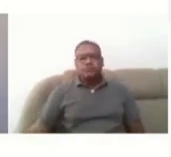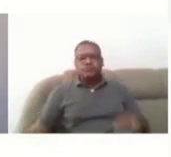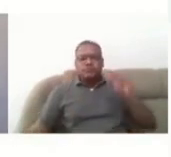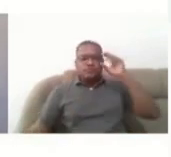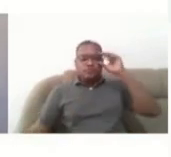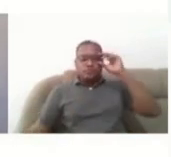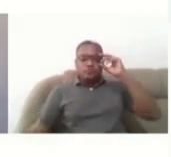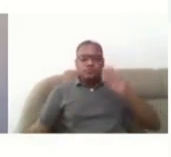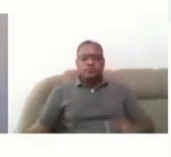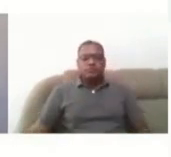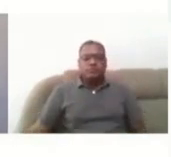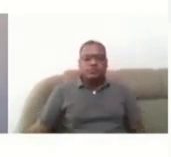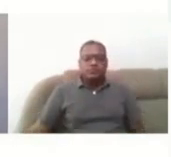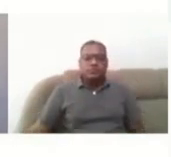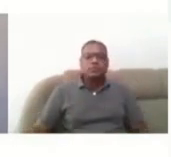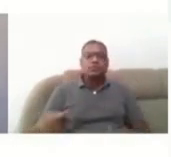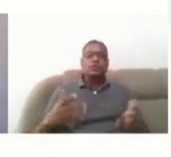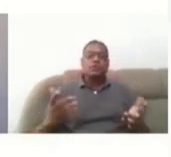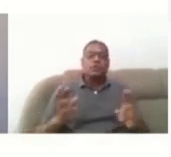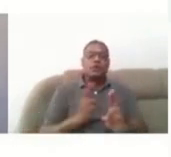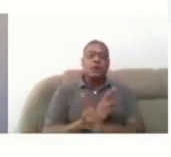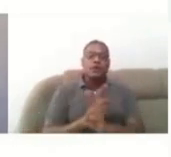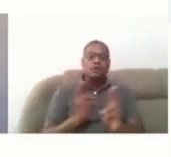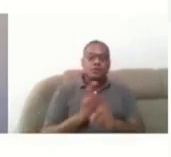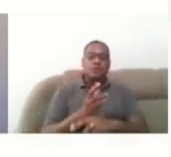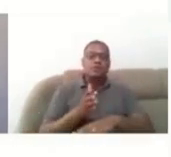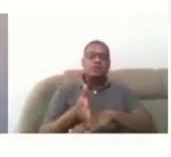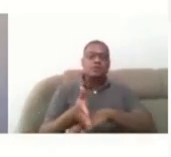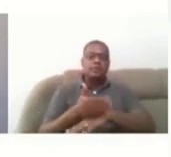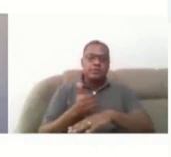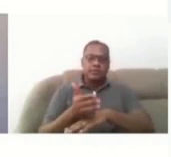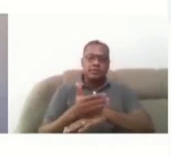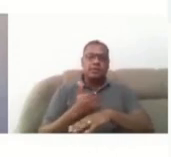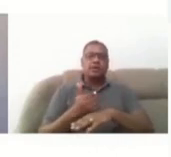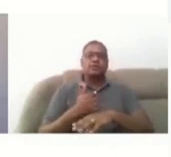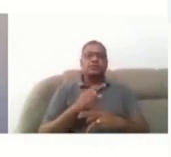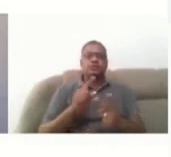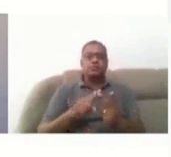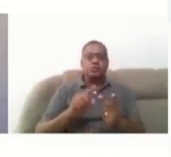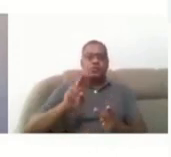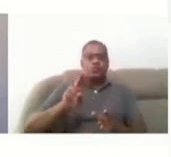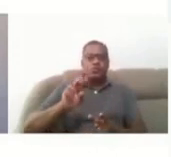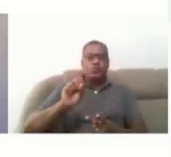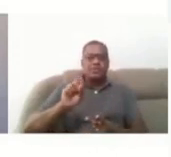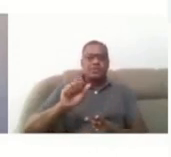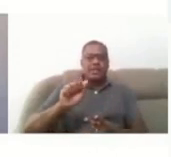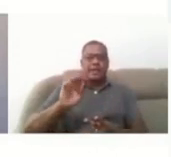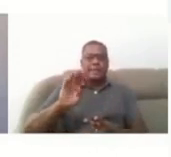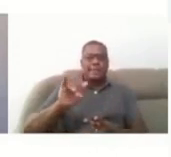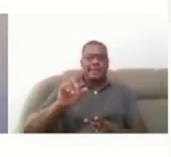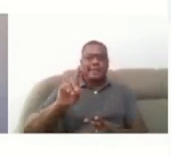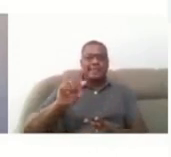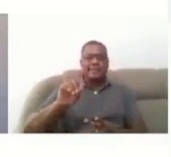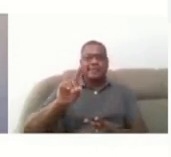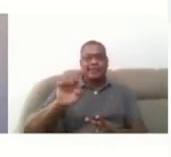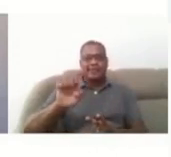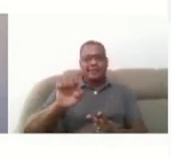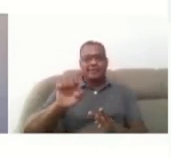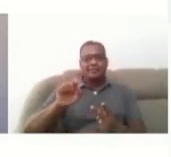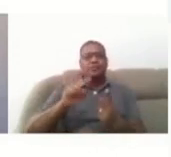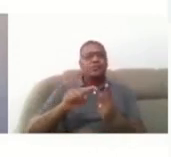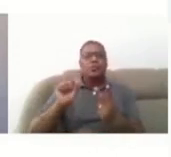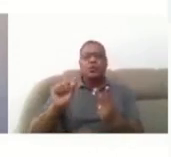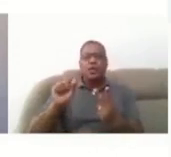E a relação de acessibilidade com a usabilidade? Todos devem conseguir acessar, compreender